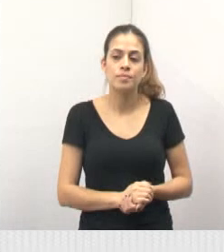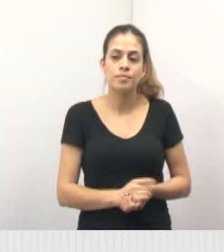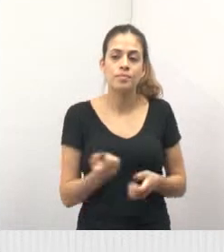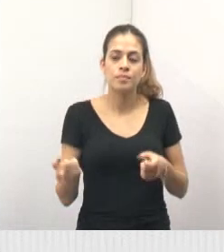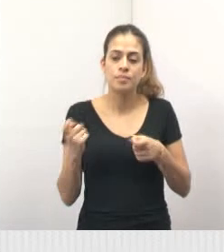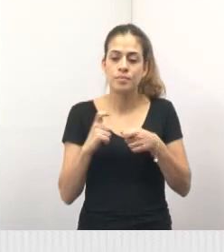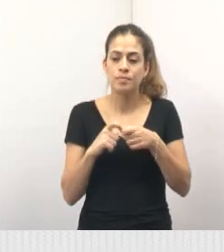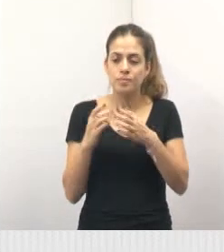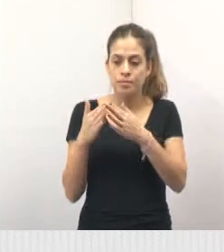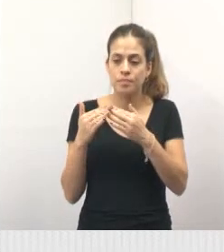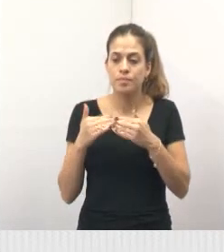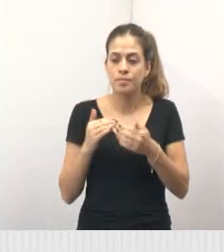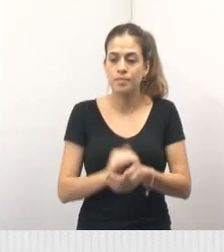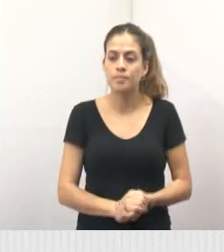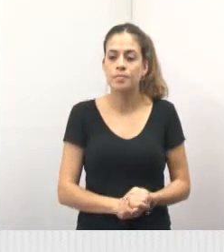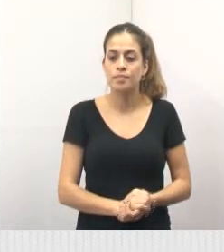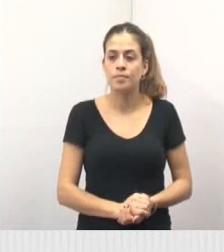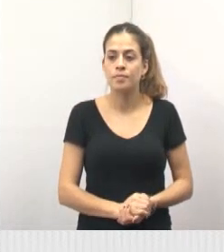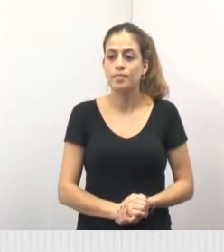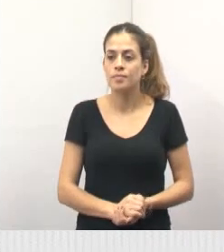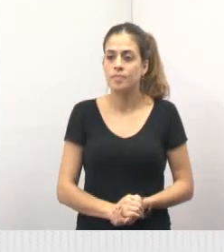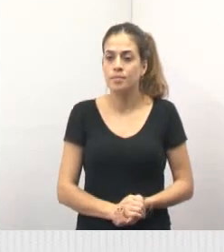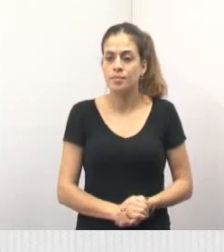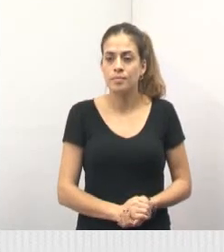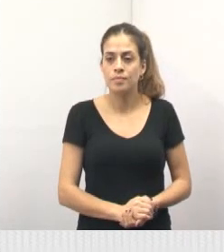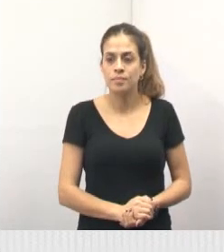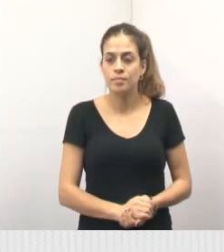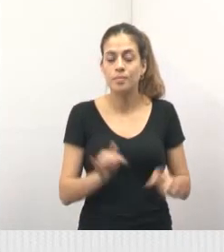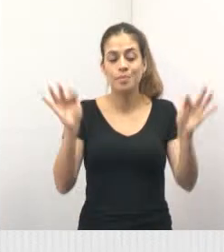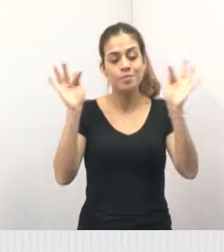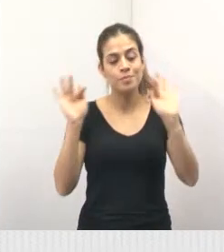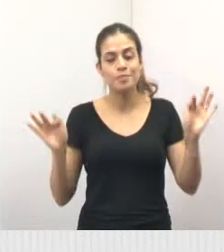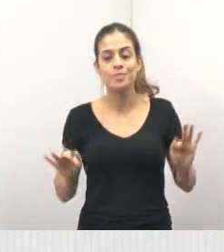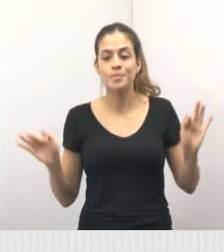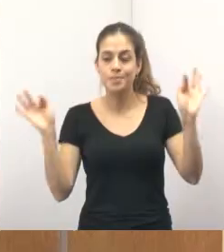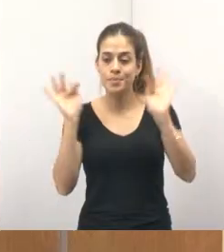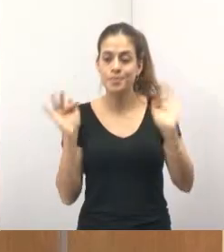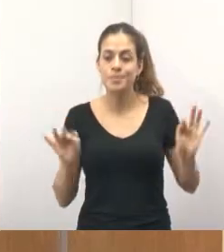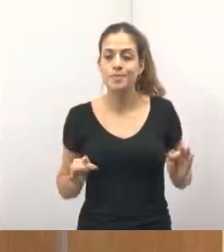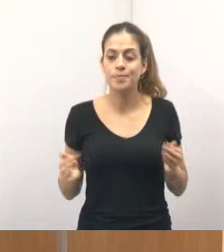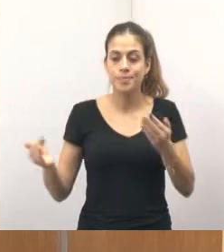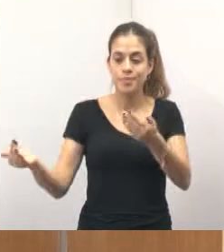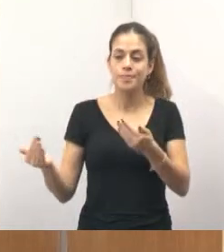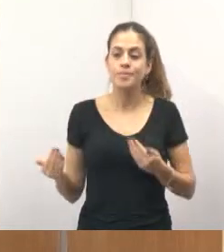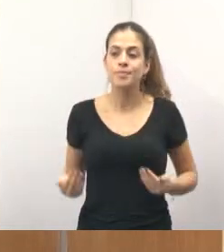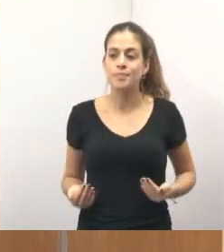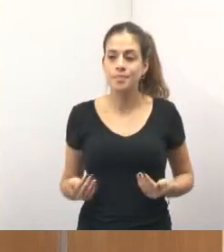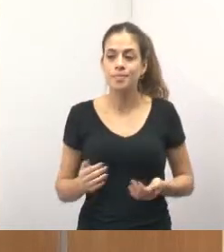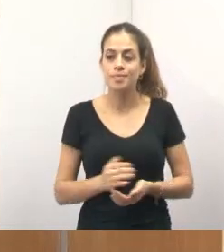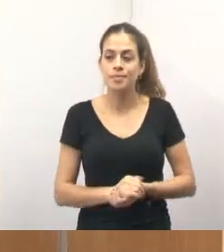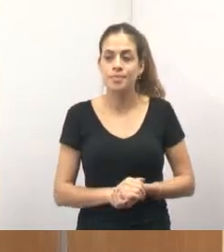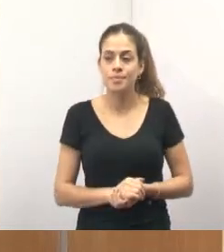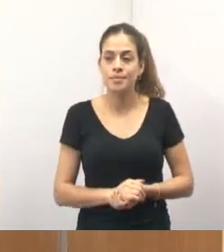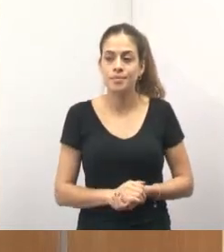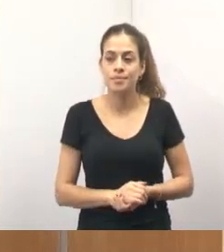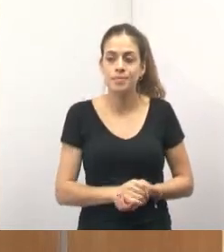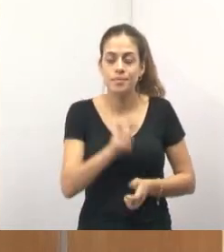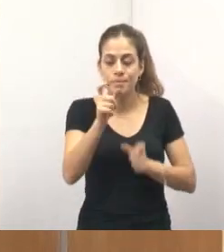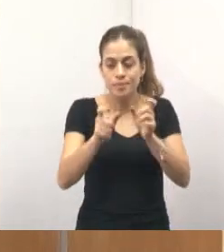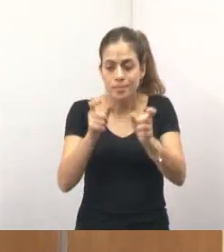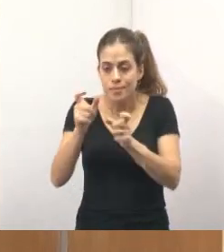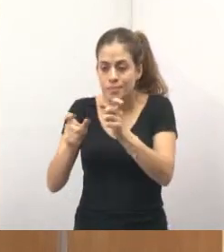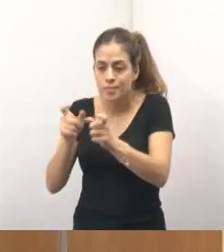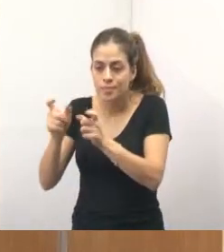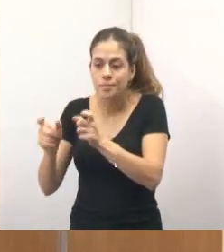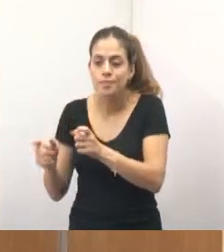voltar aqui para mim, por gentileza? A gente fica feliz em poder atender todos os munícipes que